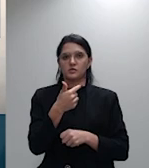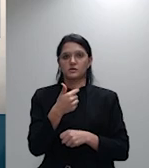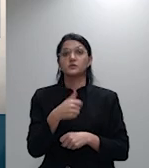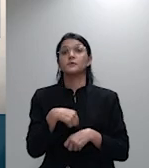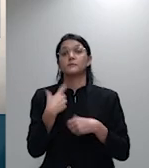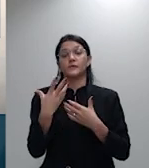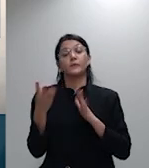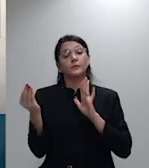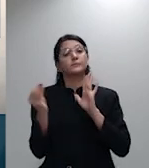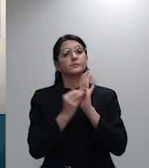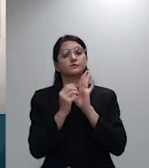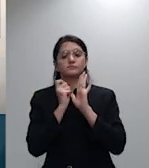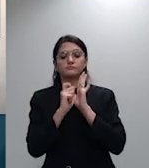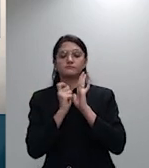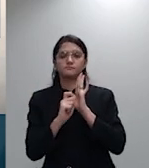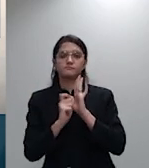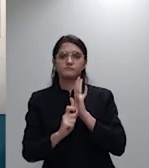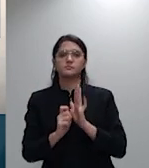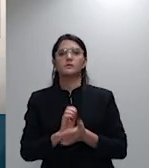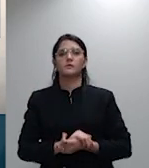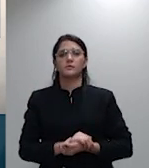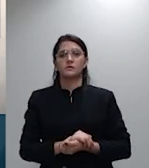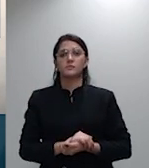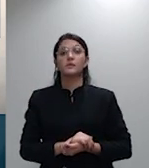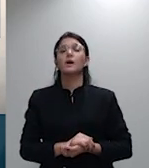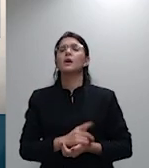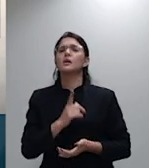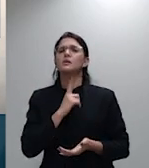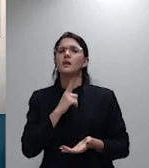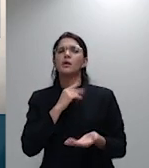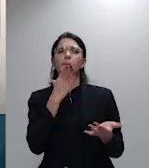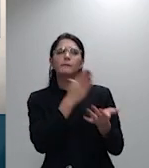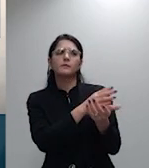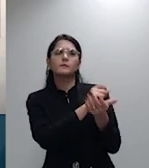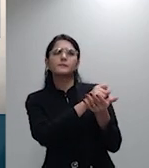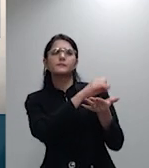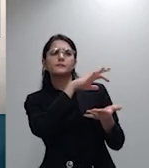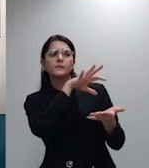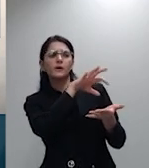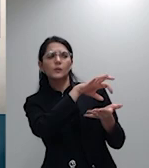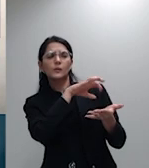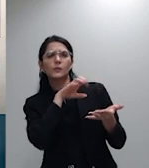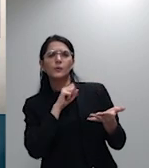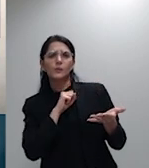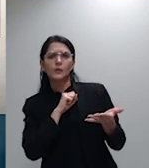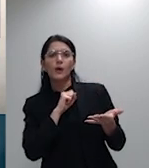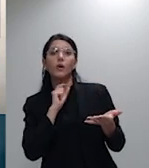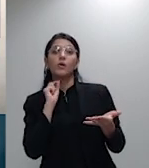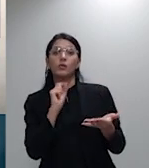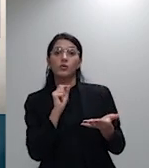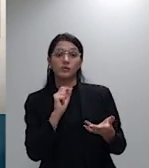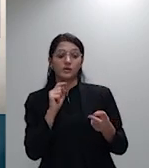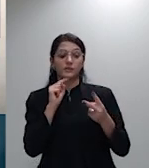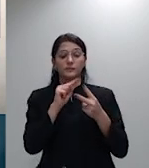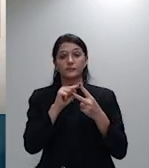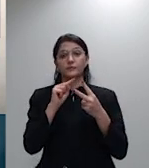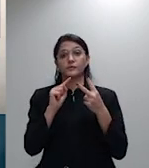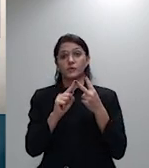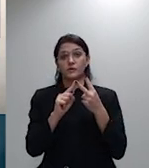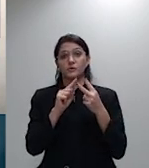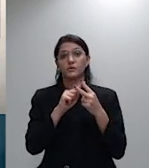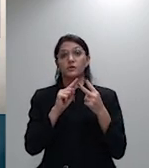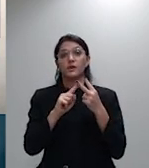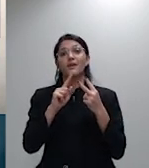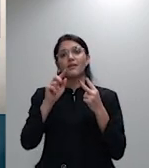extrai-se dos autos da recisória que os autores irmãos e herdeiros de Nilo